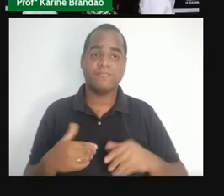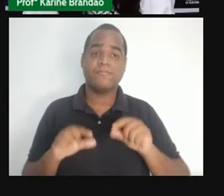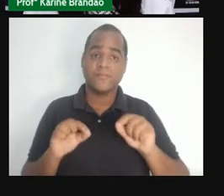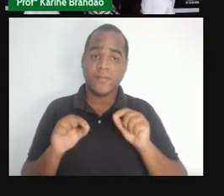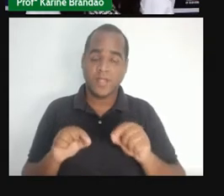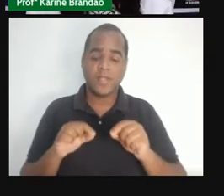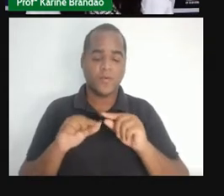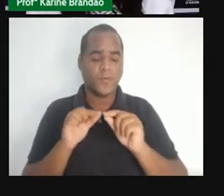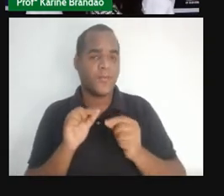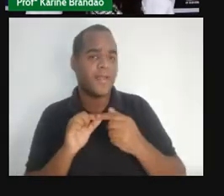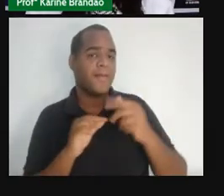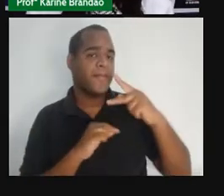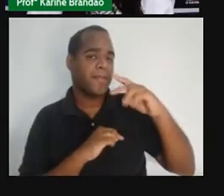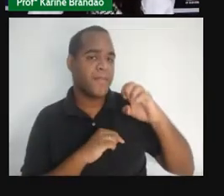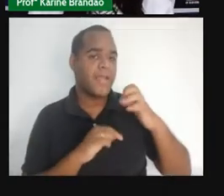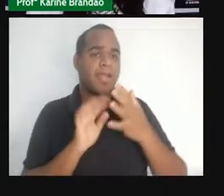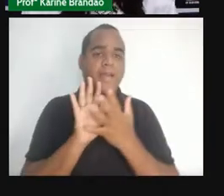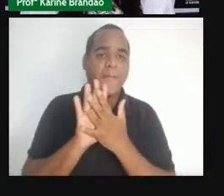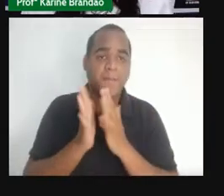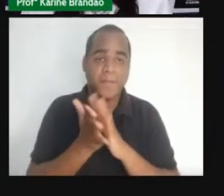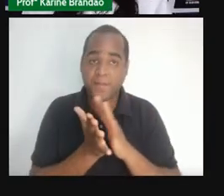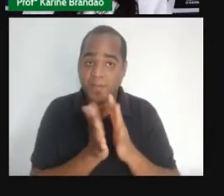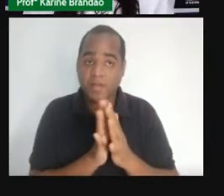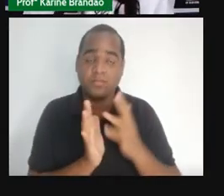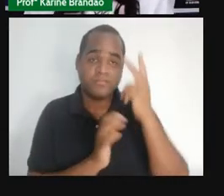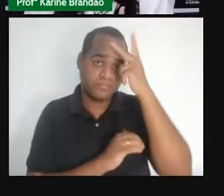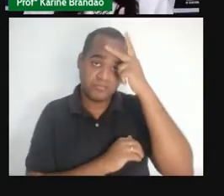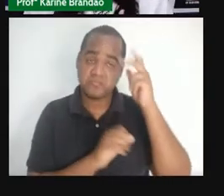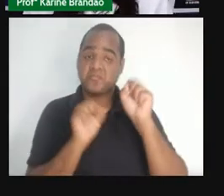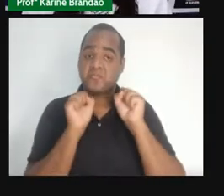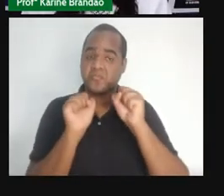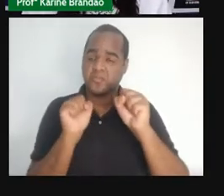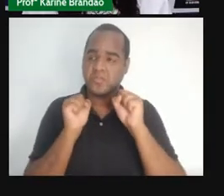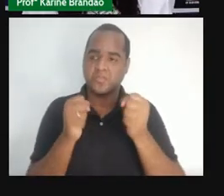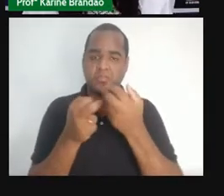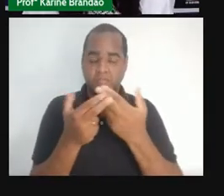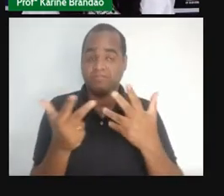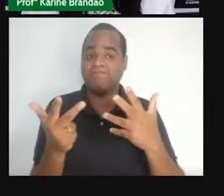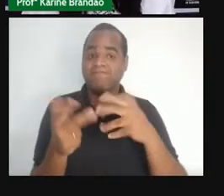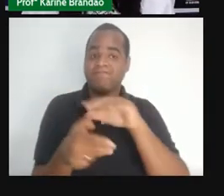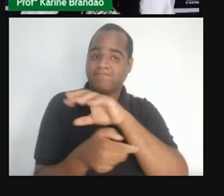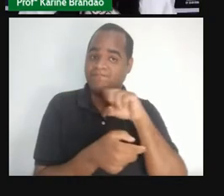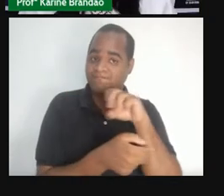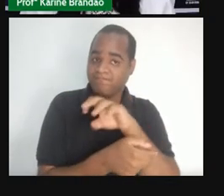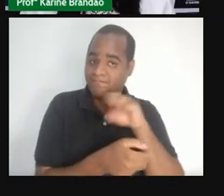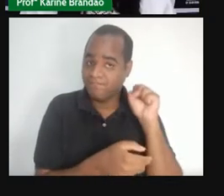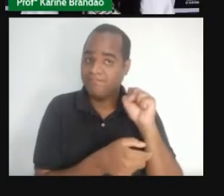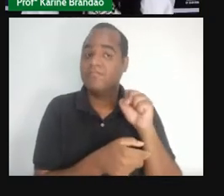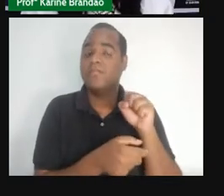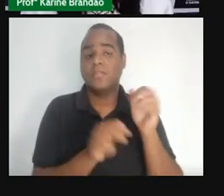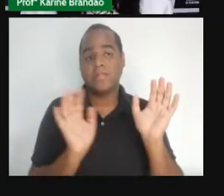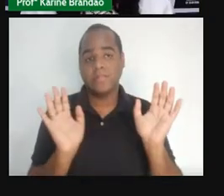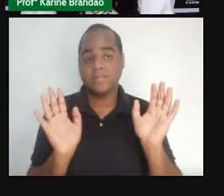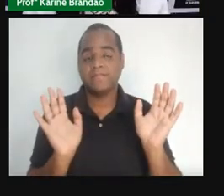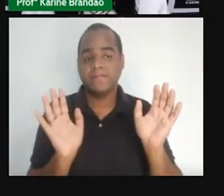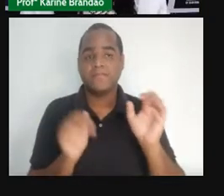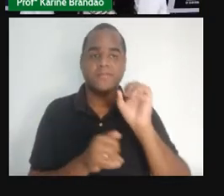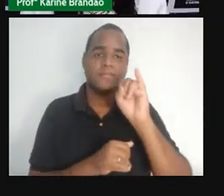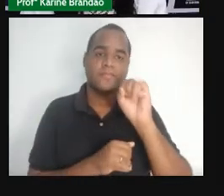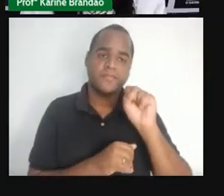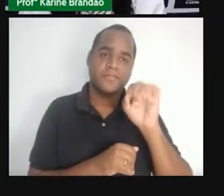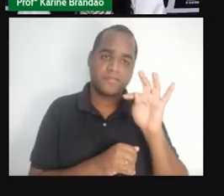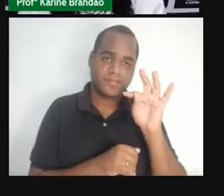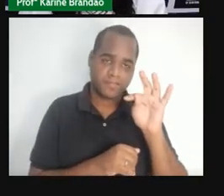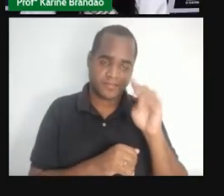pé ou a mão dos seus clientes possam se contaminar, né? E o uso também de o